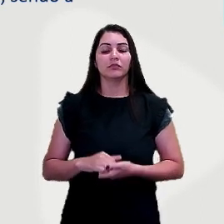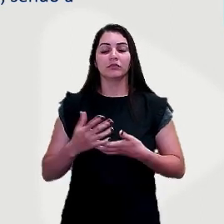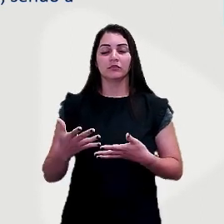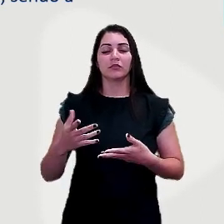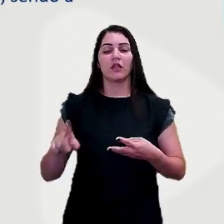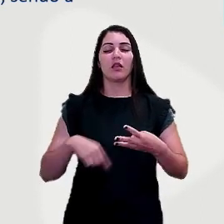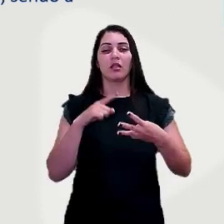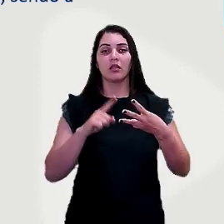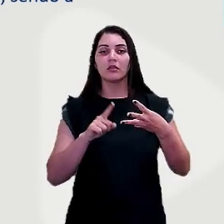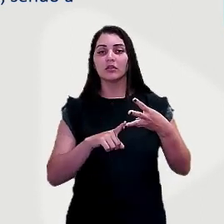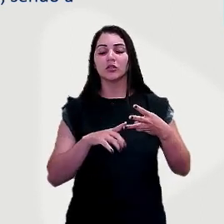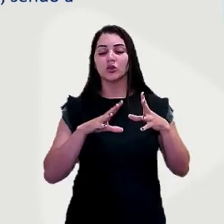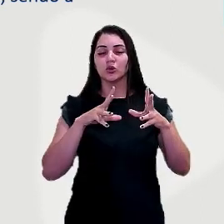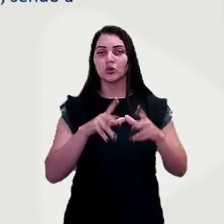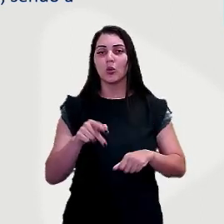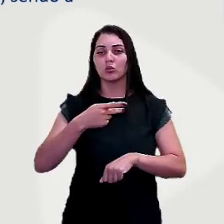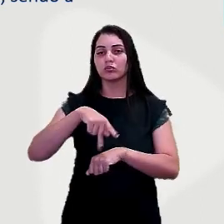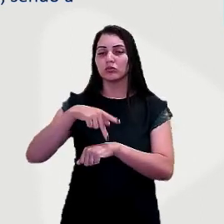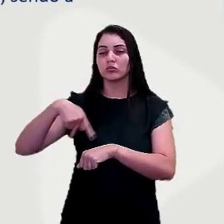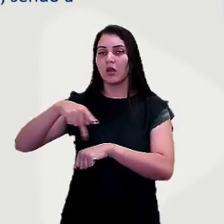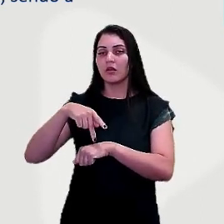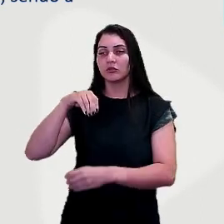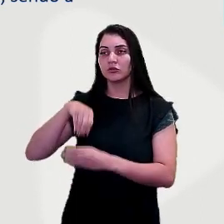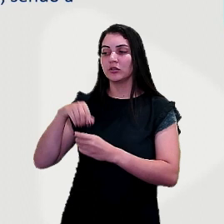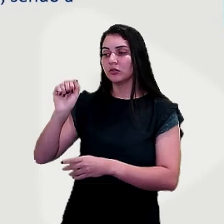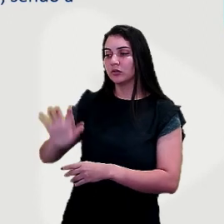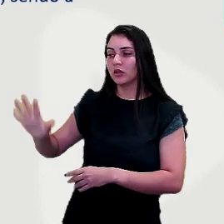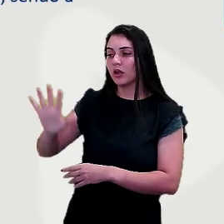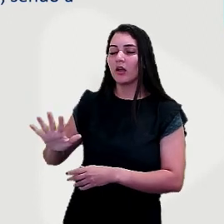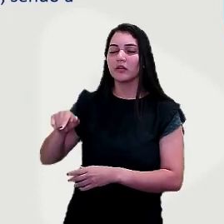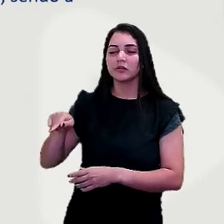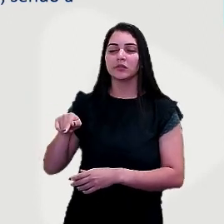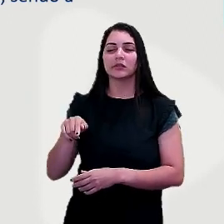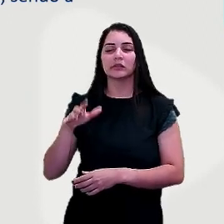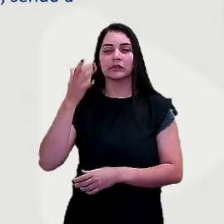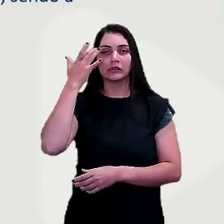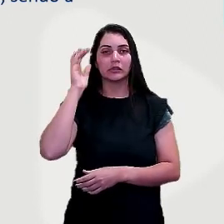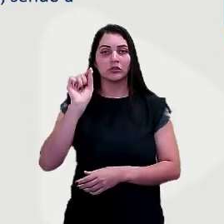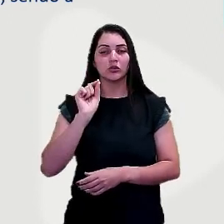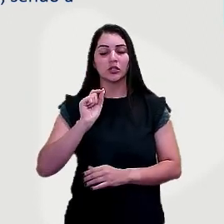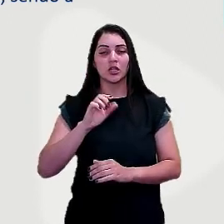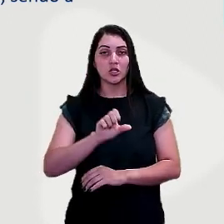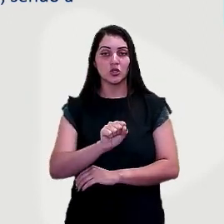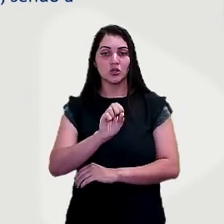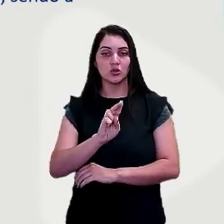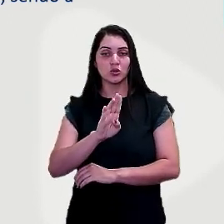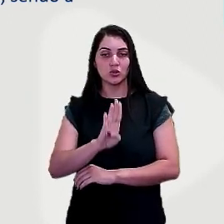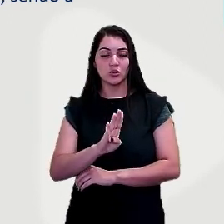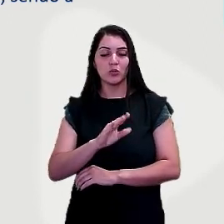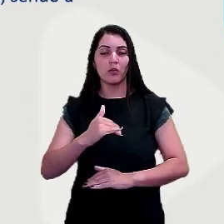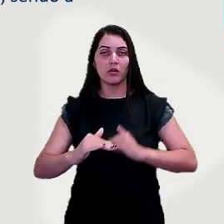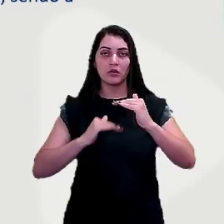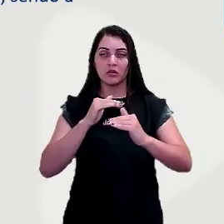Terceiro, todos os países asiáticos são considerados subdesenvolvidos, pois a